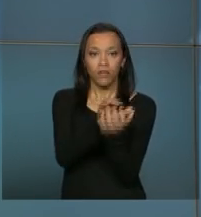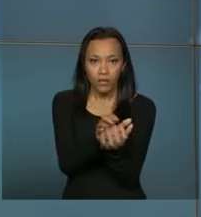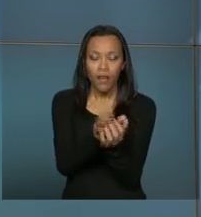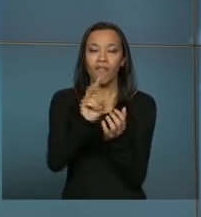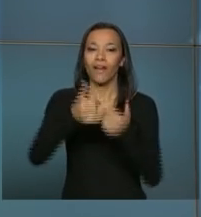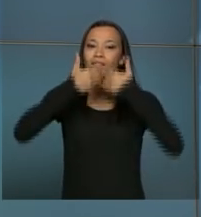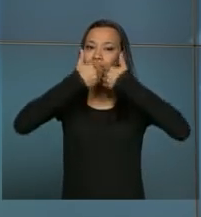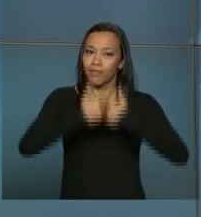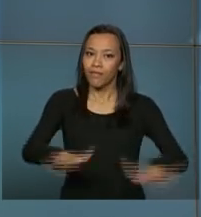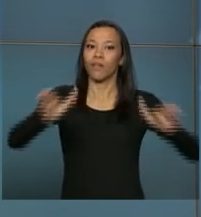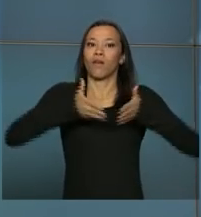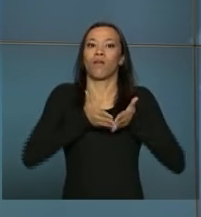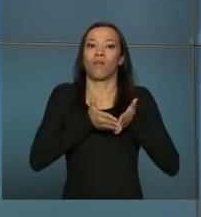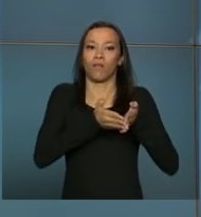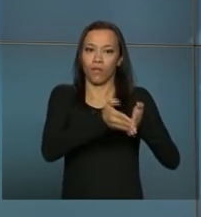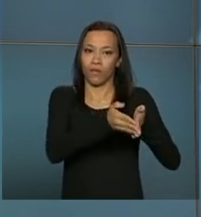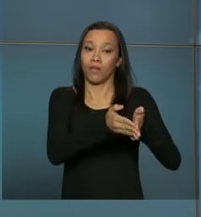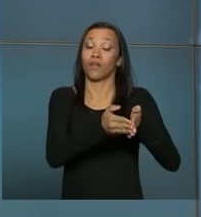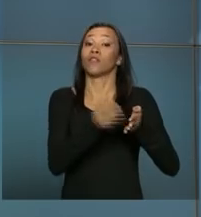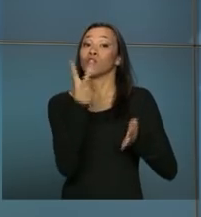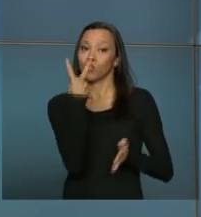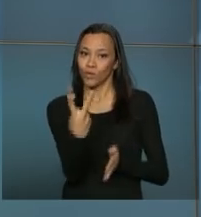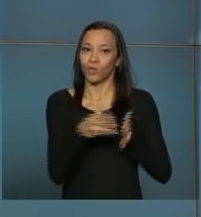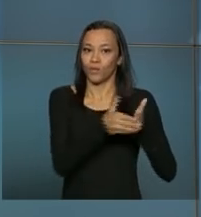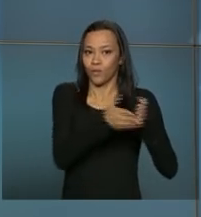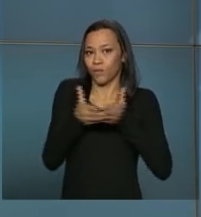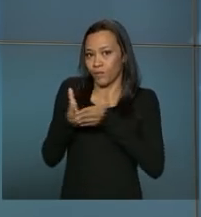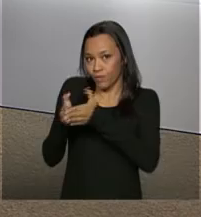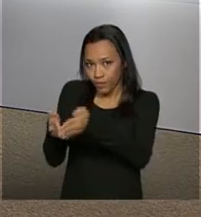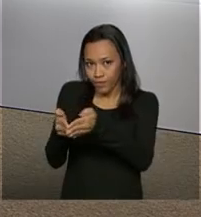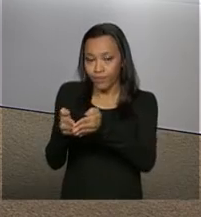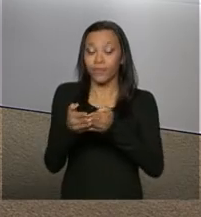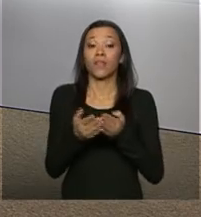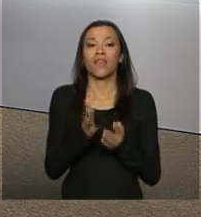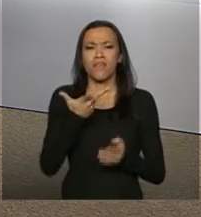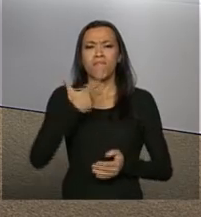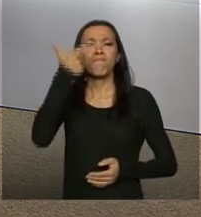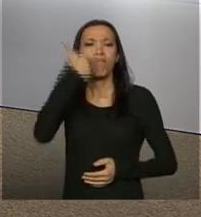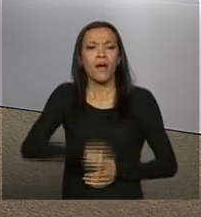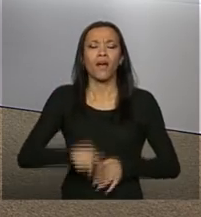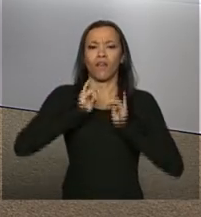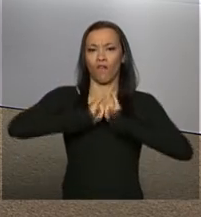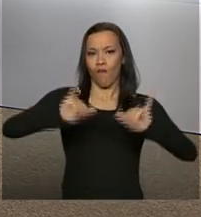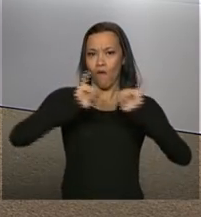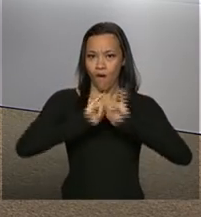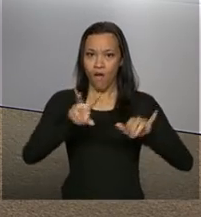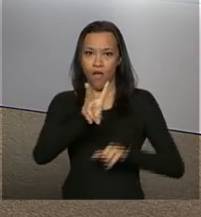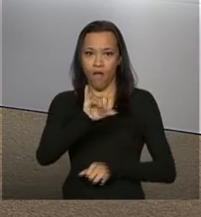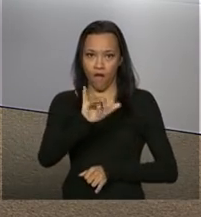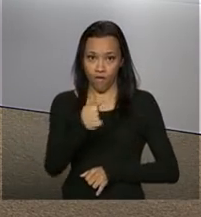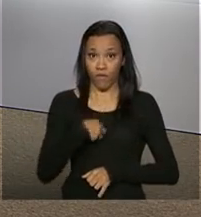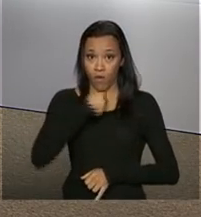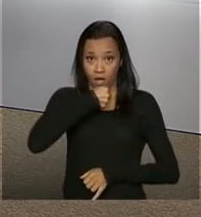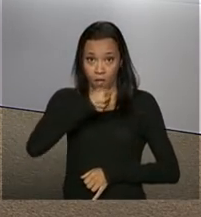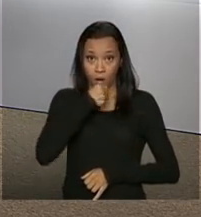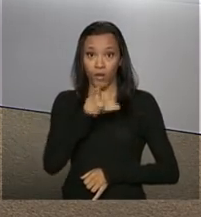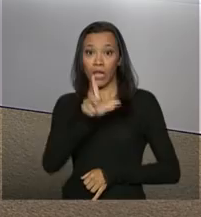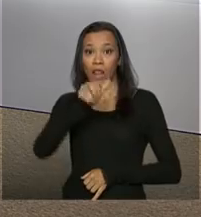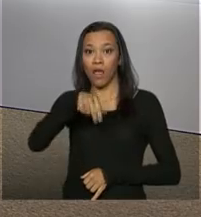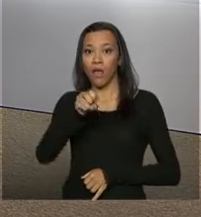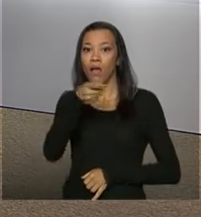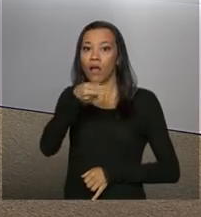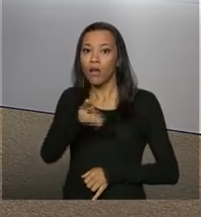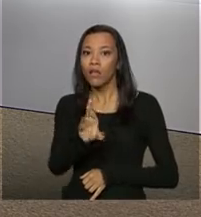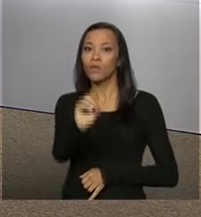navio André Rebouças e de batismo do navio Marcílio Dias. Quem tem mais informações ao vivo é o repórter Leandro Alarcon,